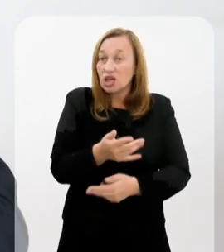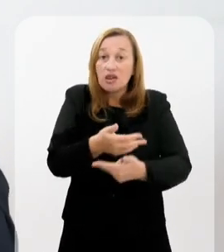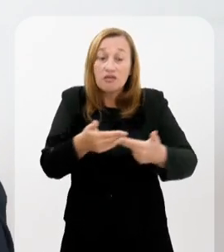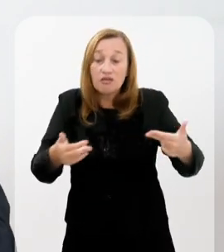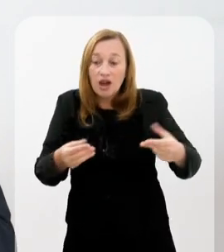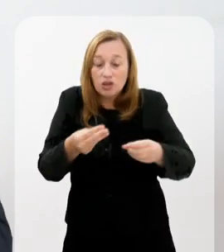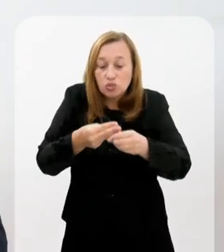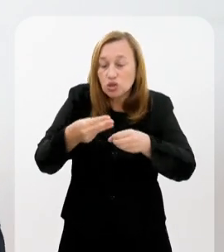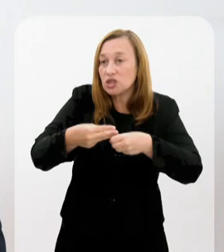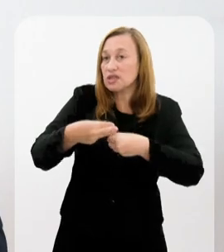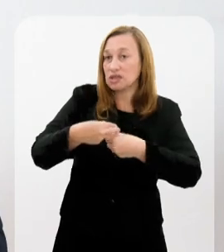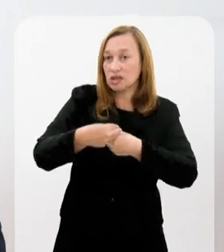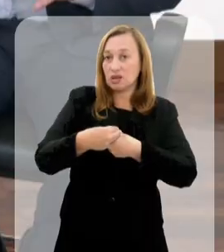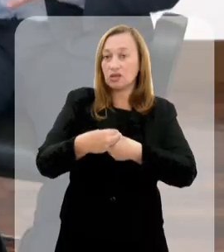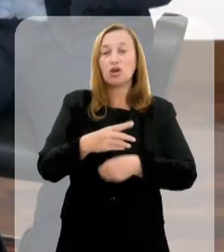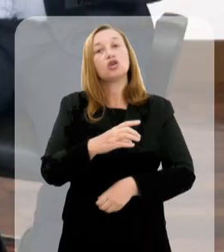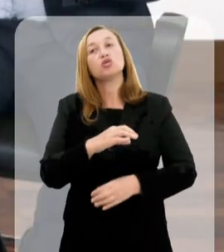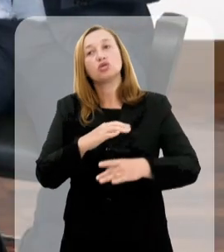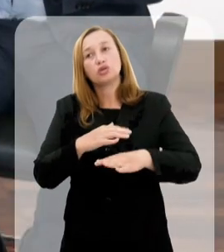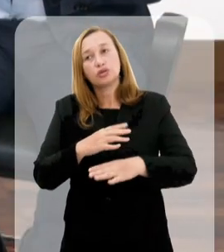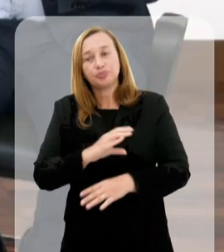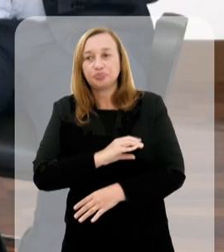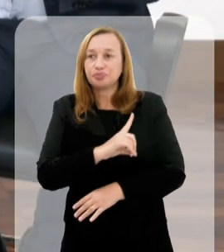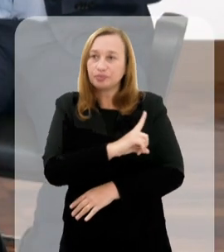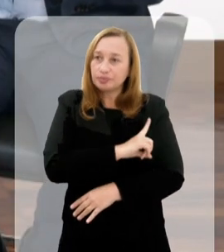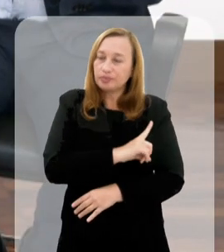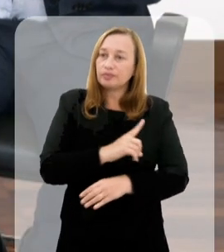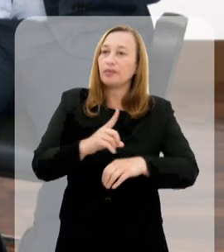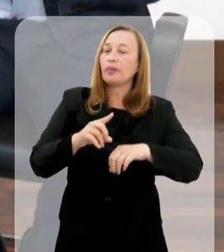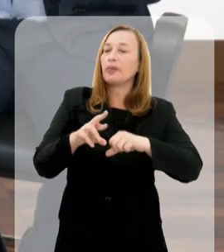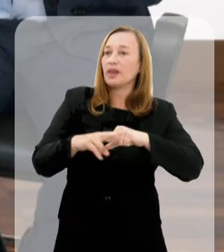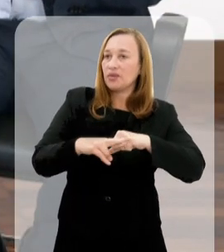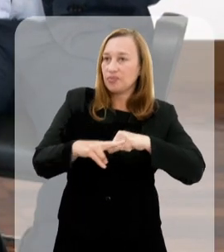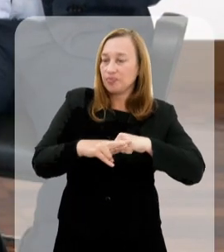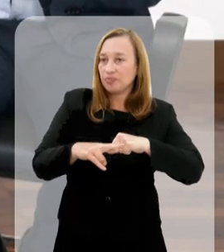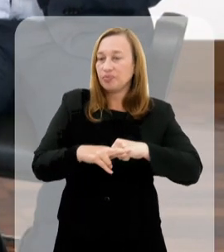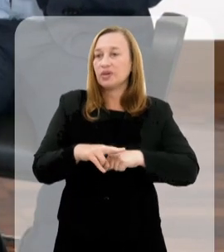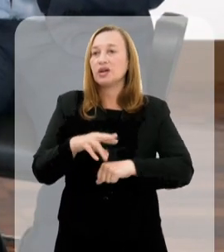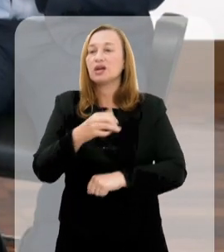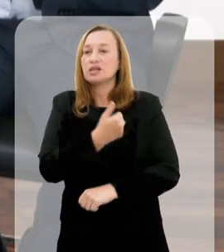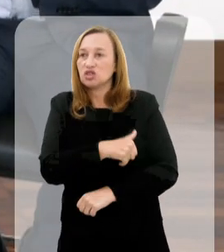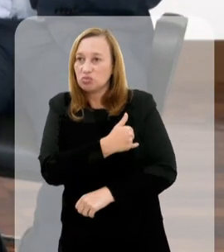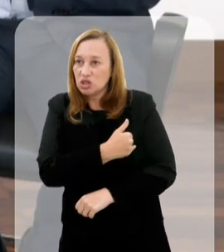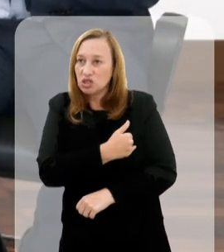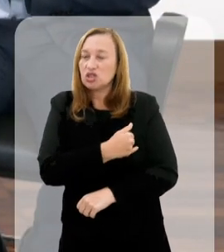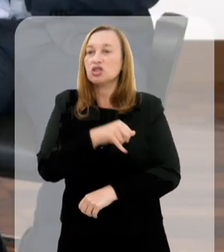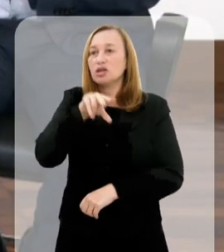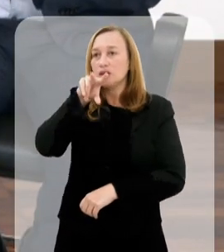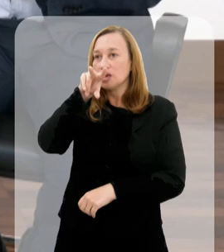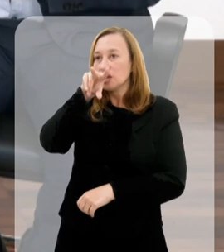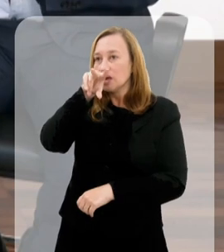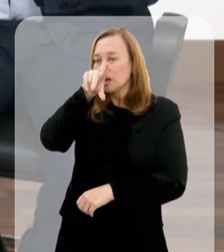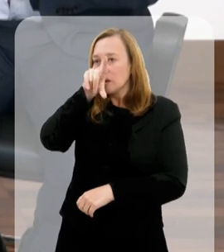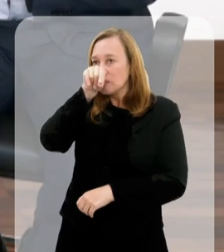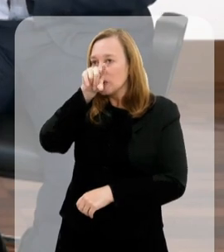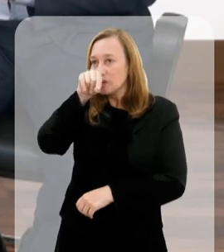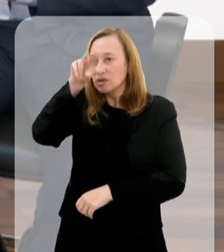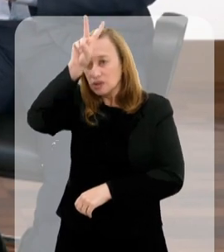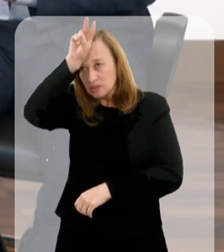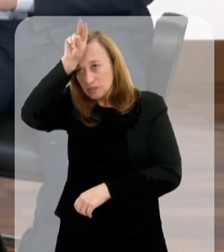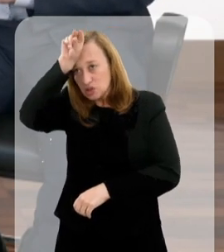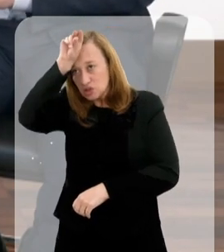praticamente em todos os municípios, né? Duque de Caxias, Belfor Roxo, São João de Miriti, Mesquita, Nilópolis,